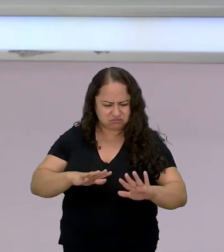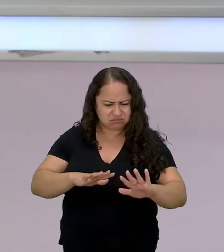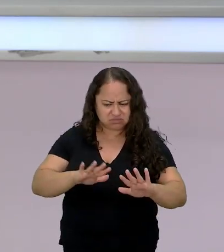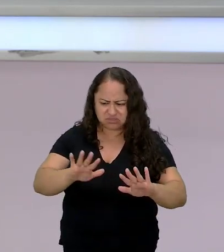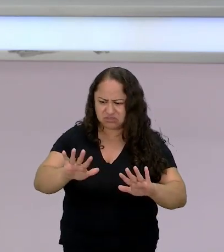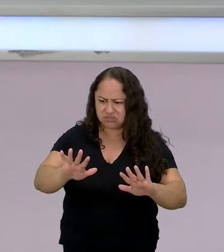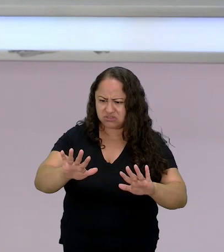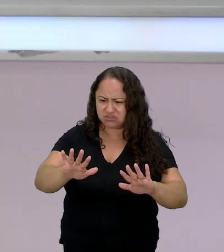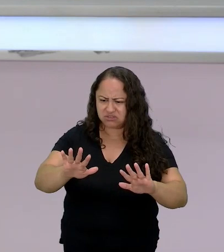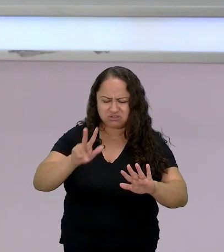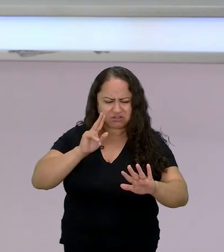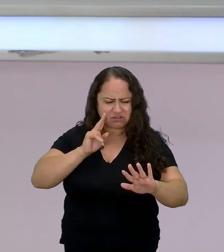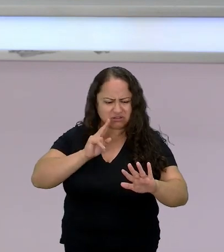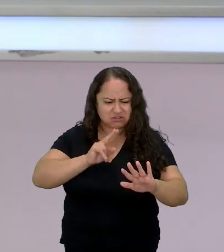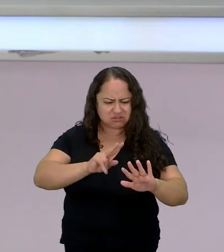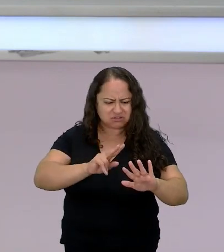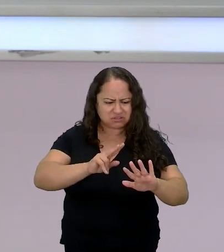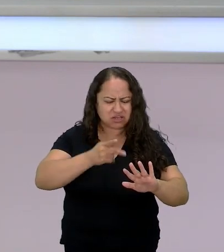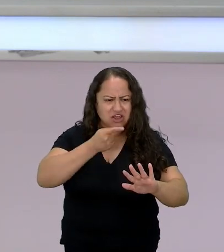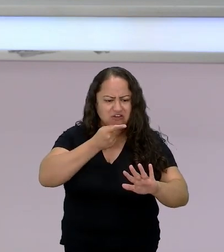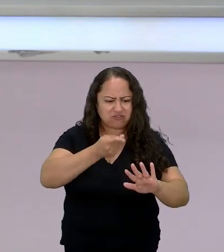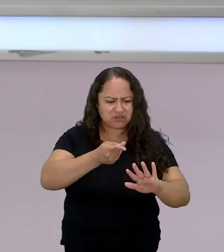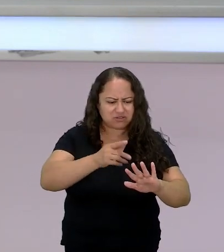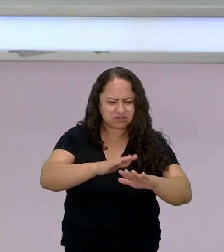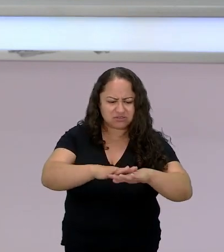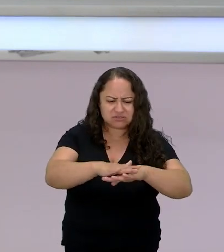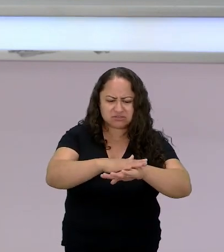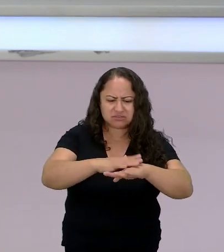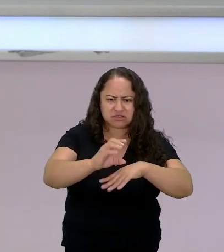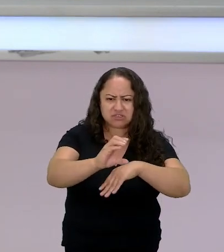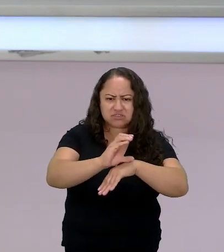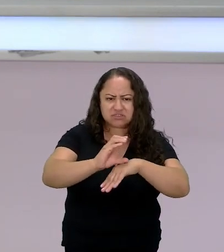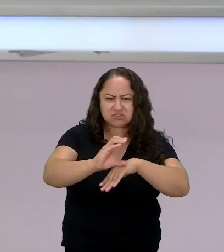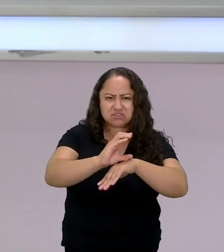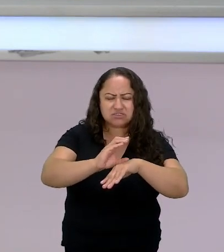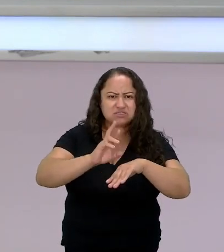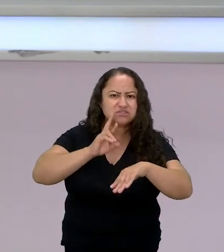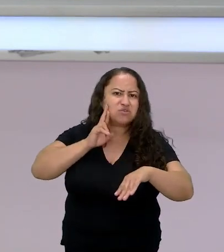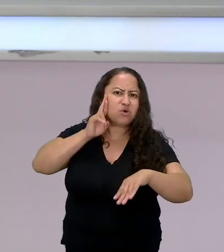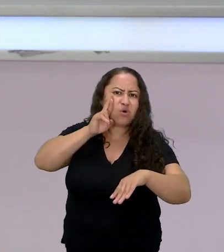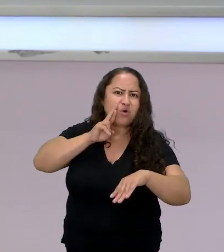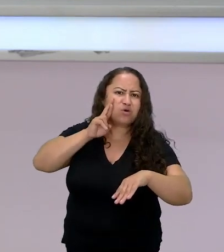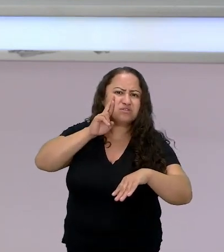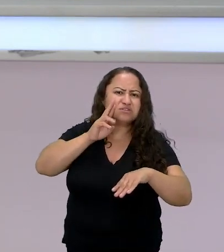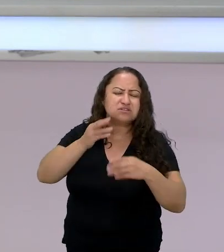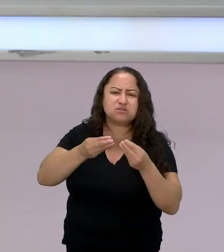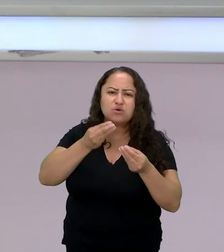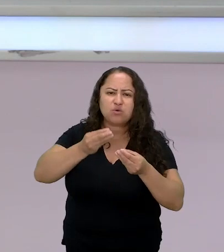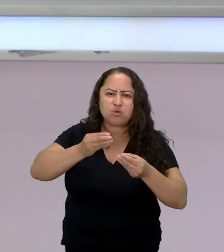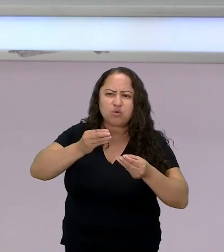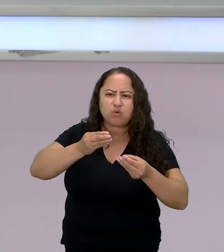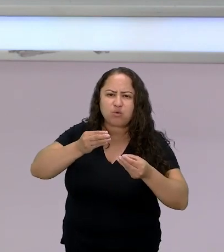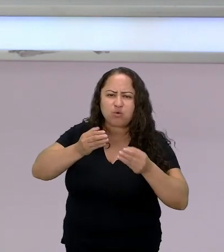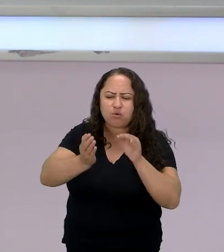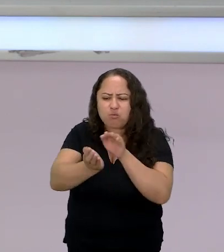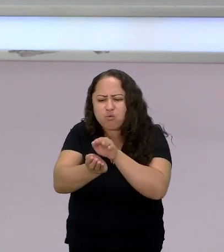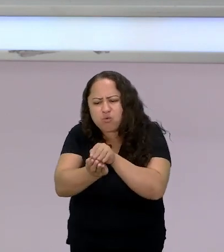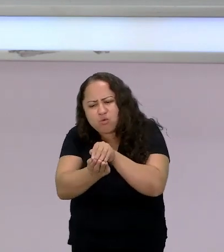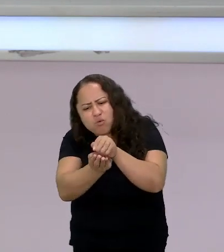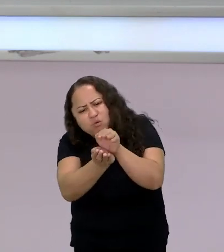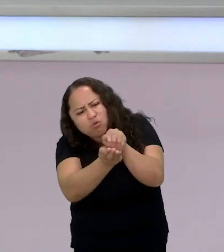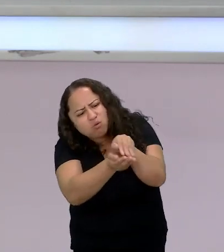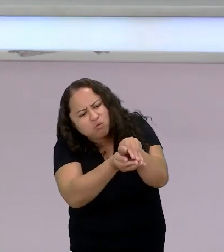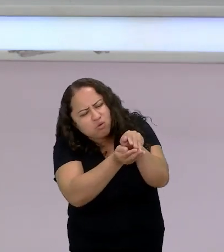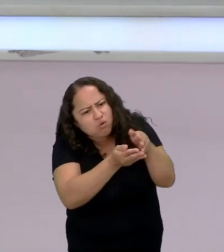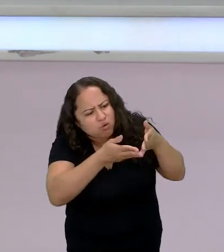minhas palmas minhas palmas cinzas e rosadas como uma concha marinha enquanto John Indian